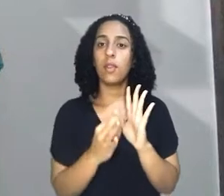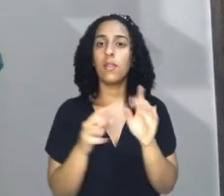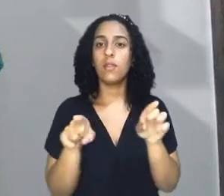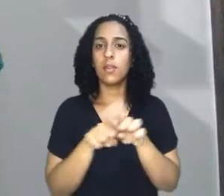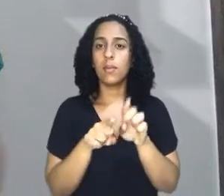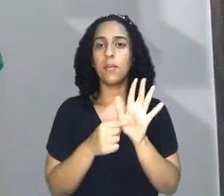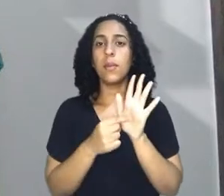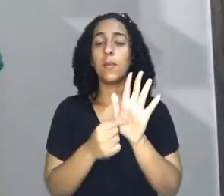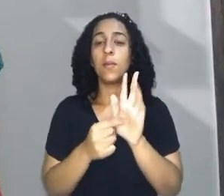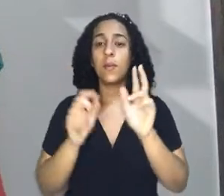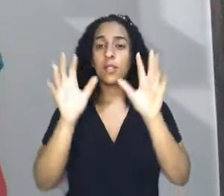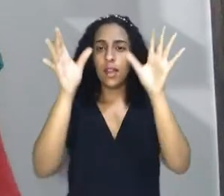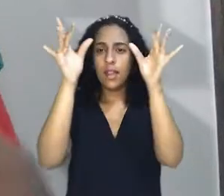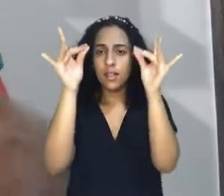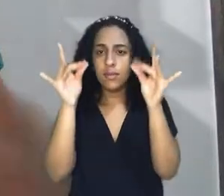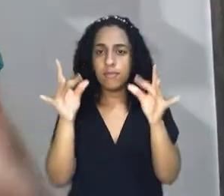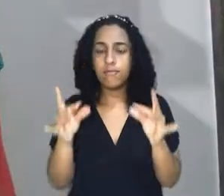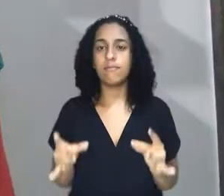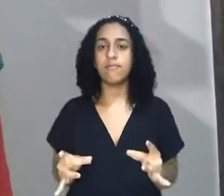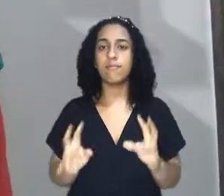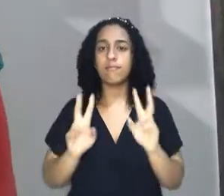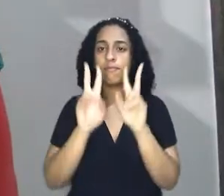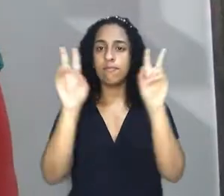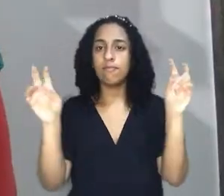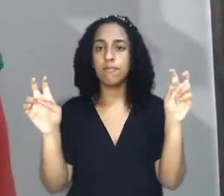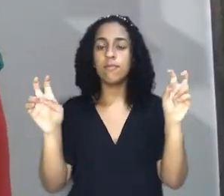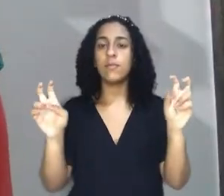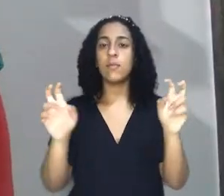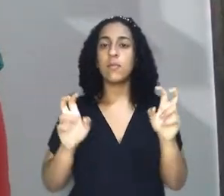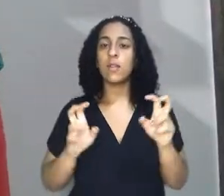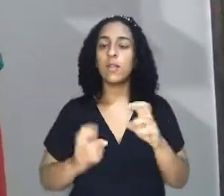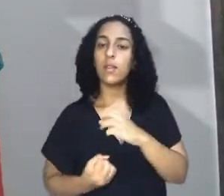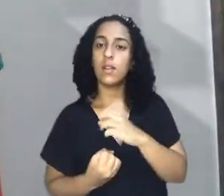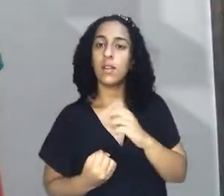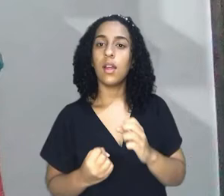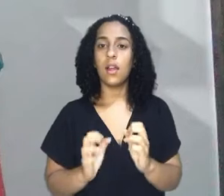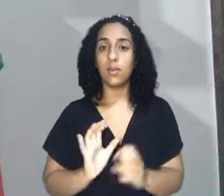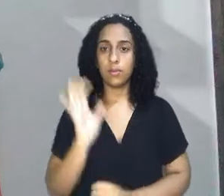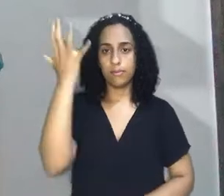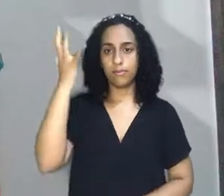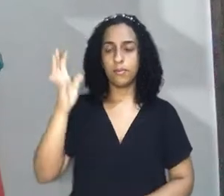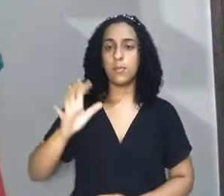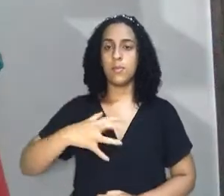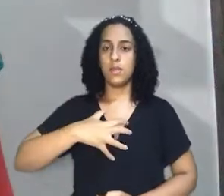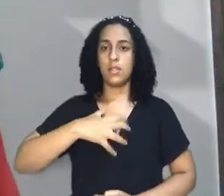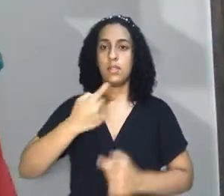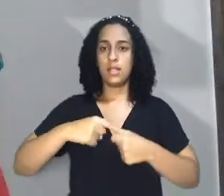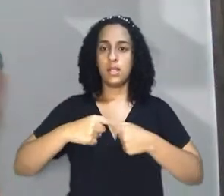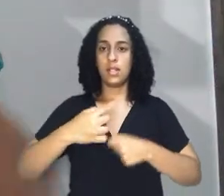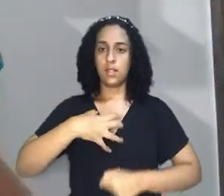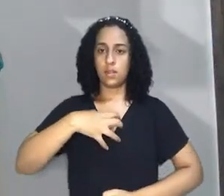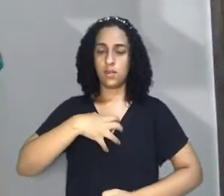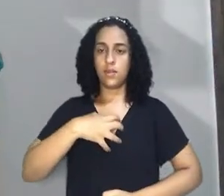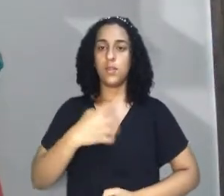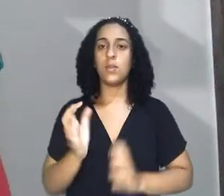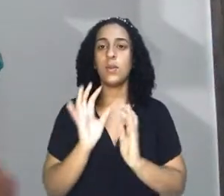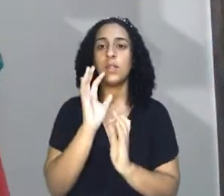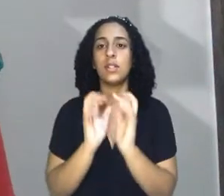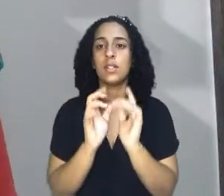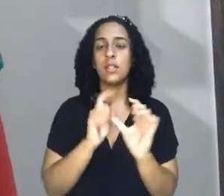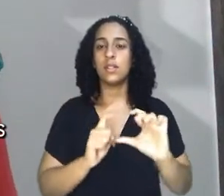detalhes sobre o cerco que se formou em torno da cidade de Salvador na Guerra da Independência. E, nesse caso, um trabalho